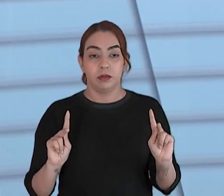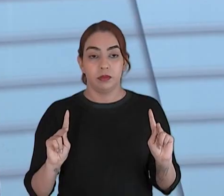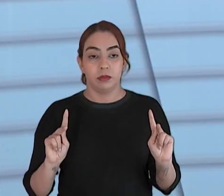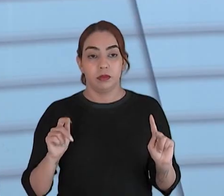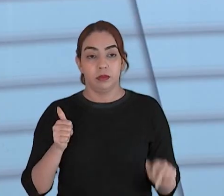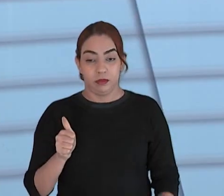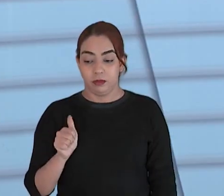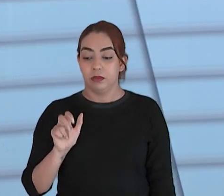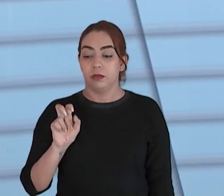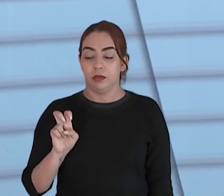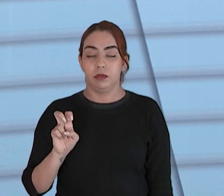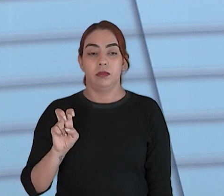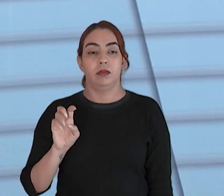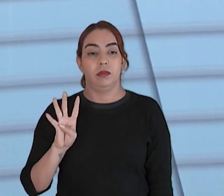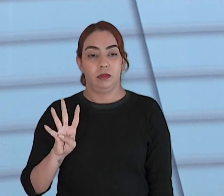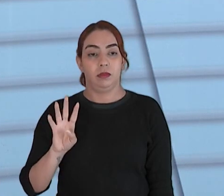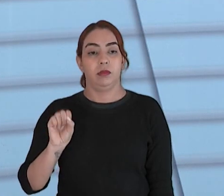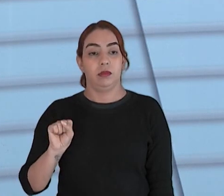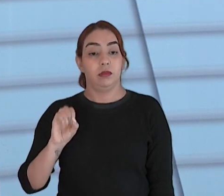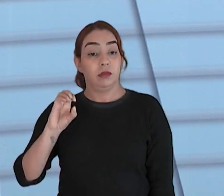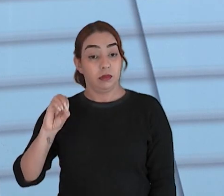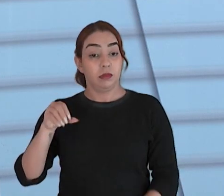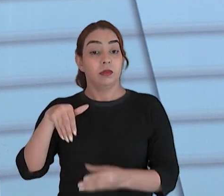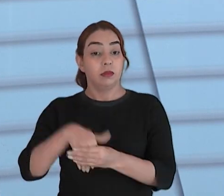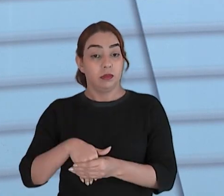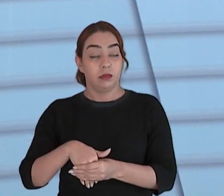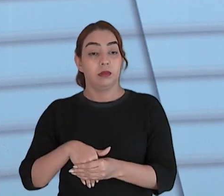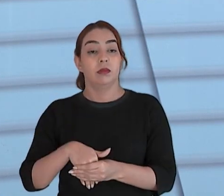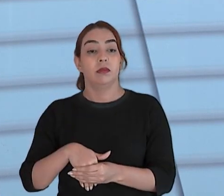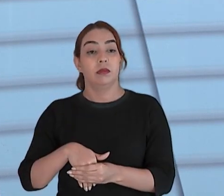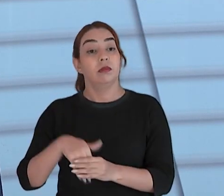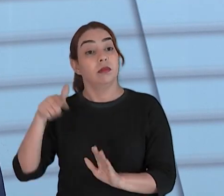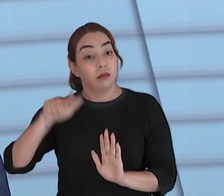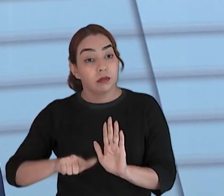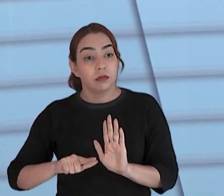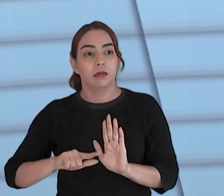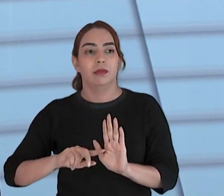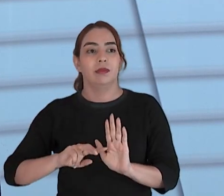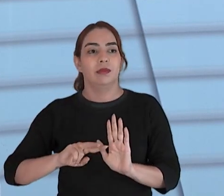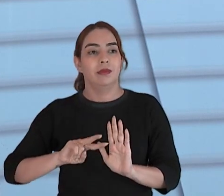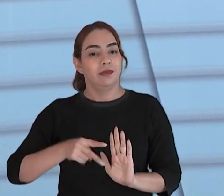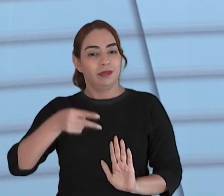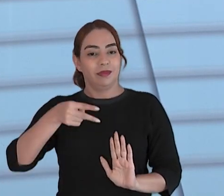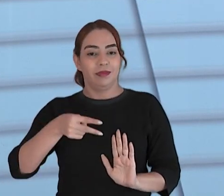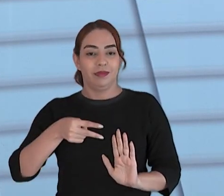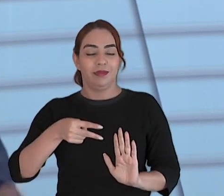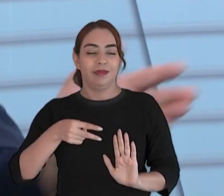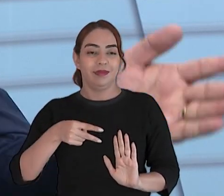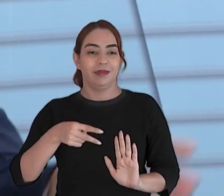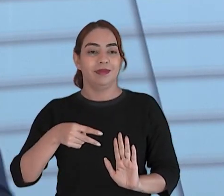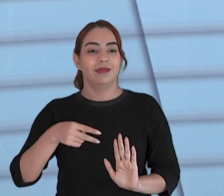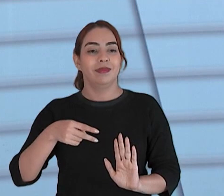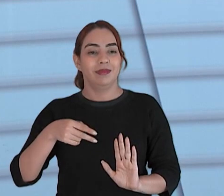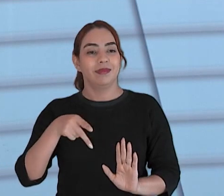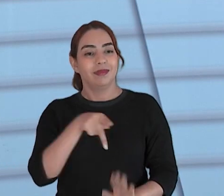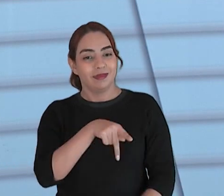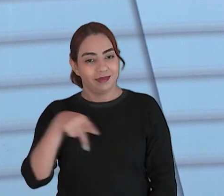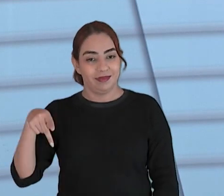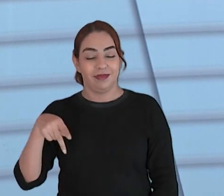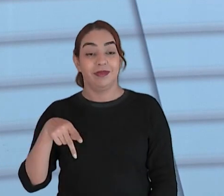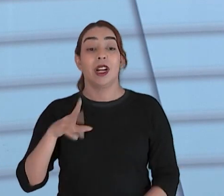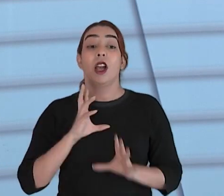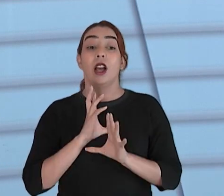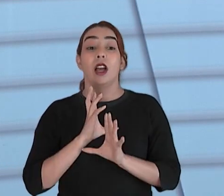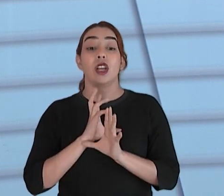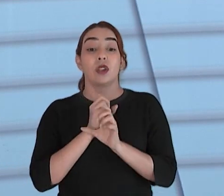15, 480 votos. E aí, a gente disputou a reeleição para a presidência e fui eleito por unanimidade... A